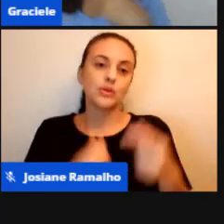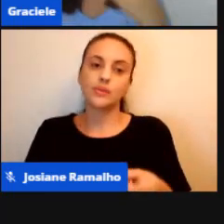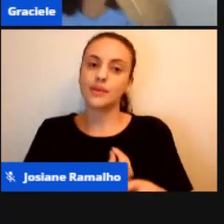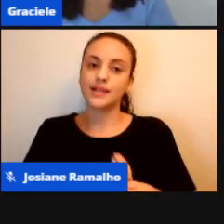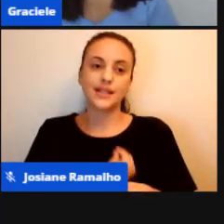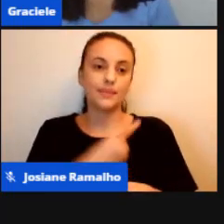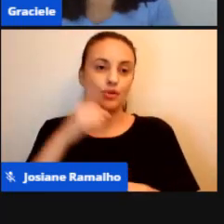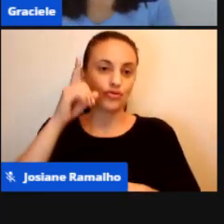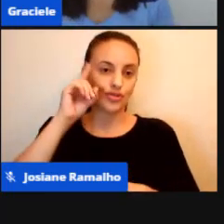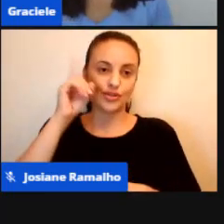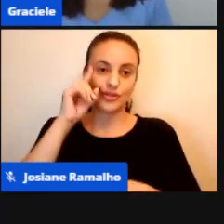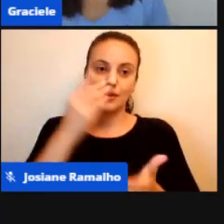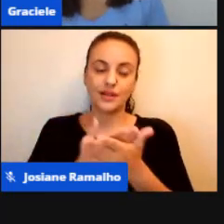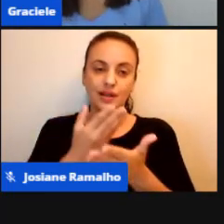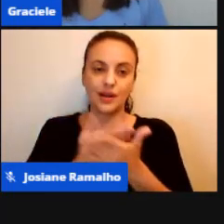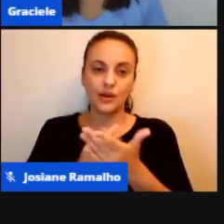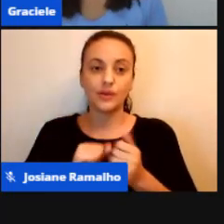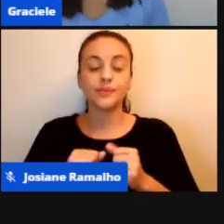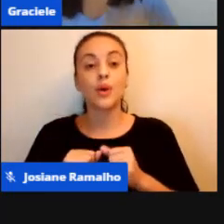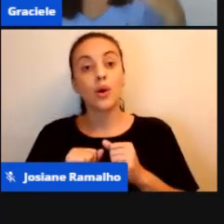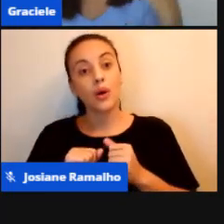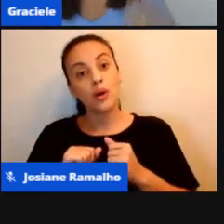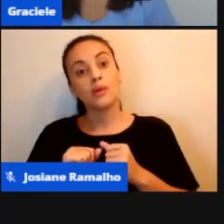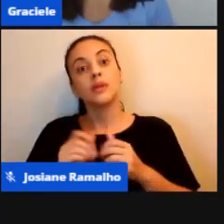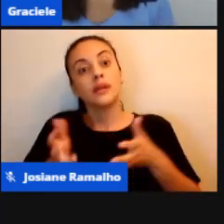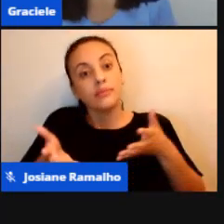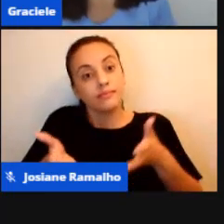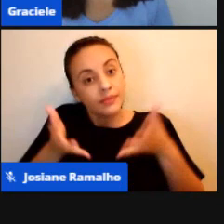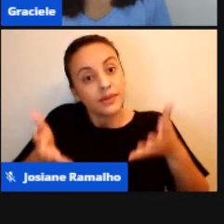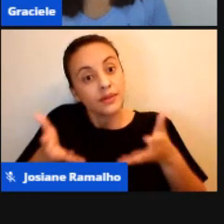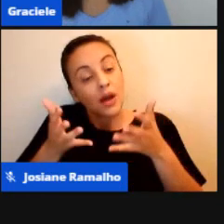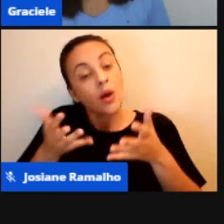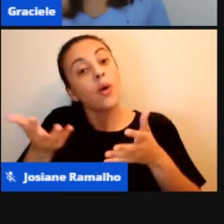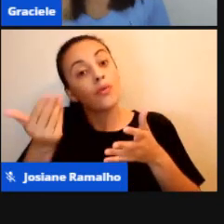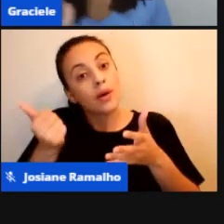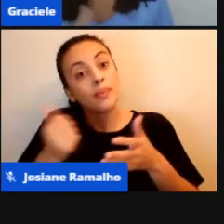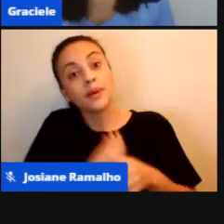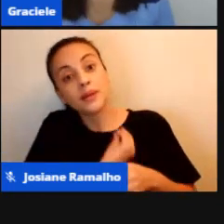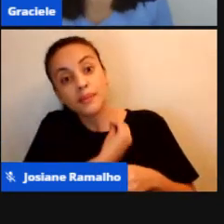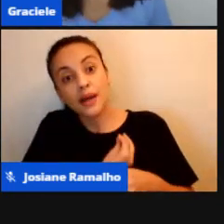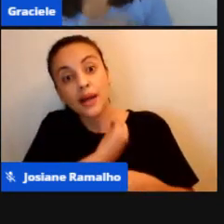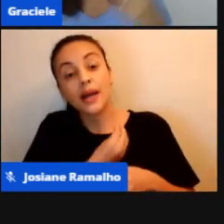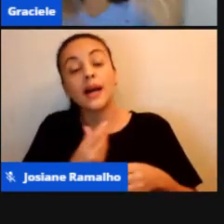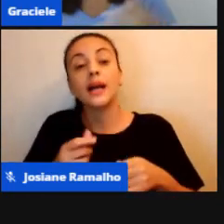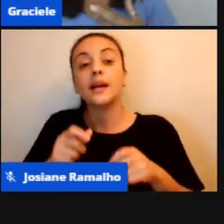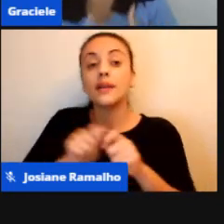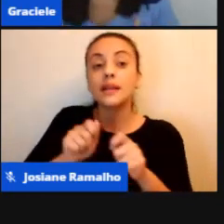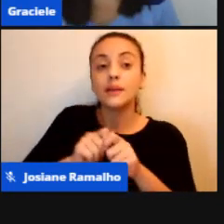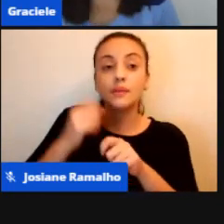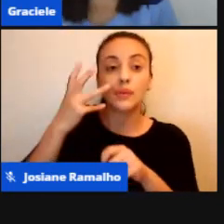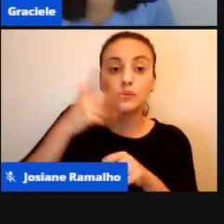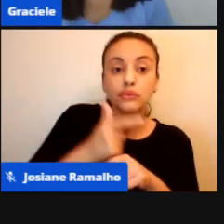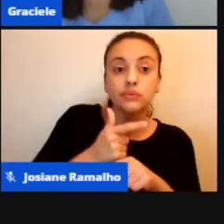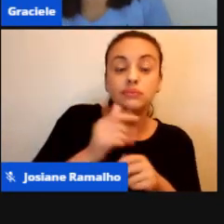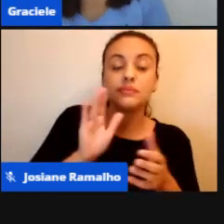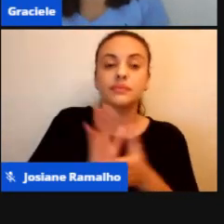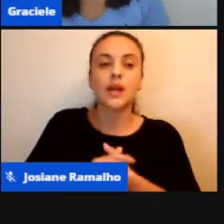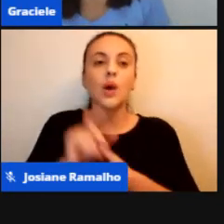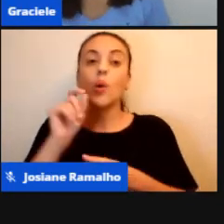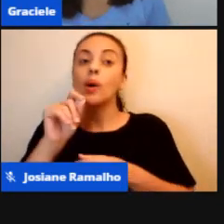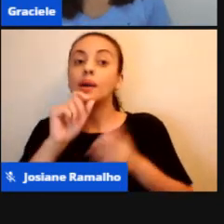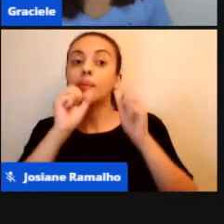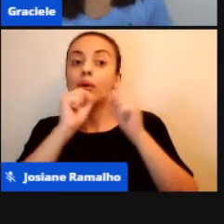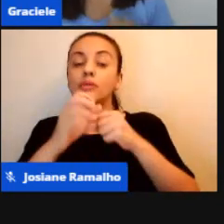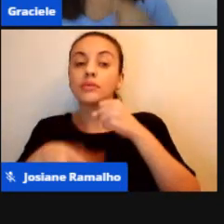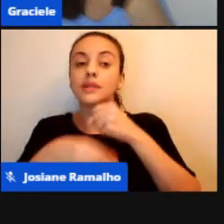Nessa atividade que eu solicitei, olha, vamos fazer bonito. E aí, o que vocês podem acrescentar nessa atividade?